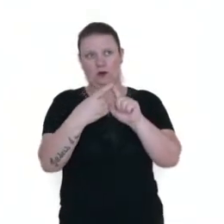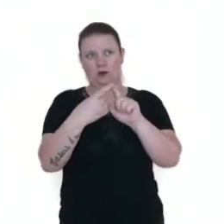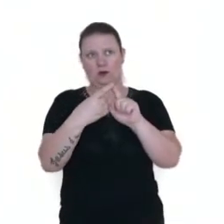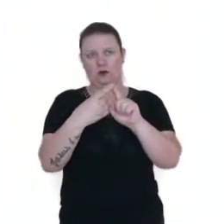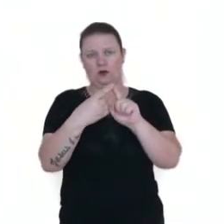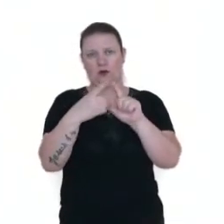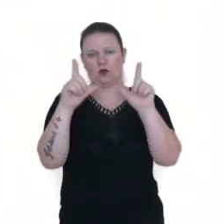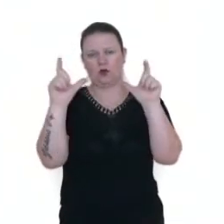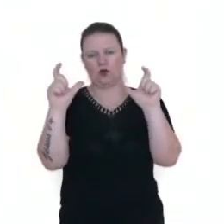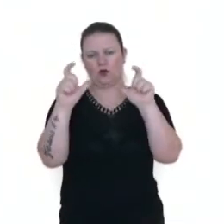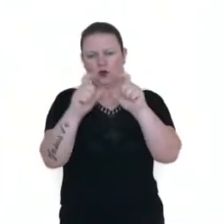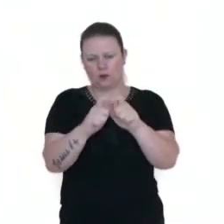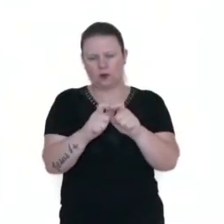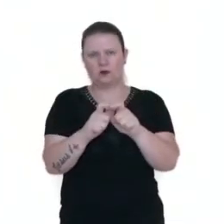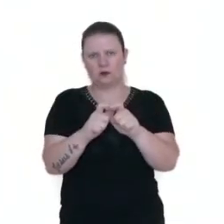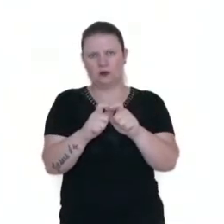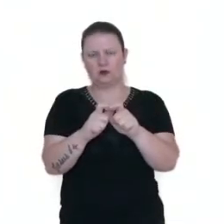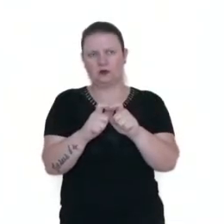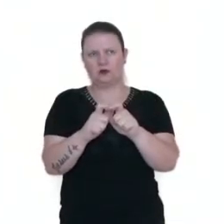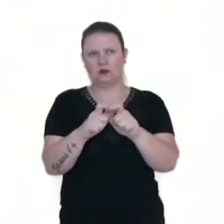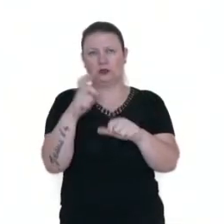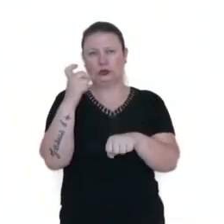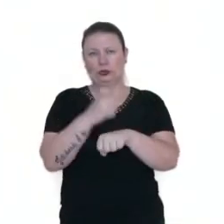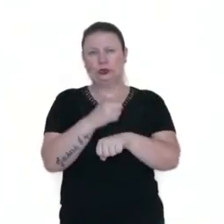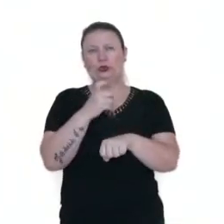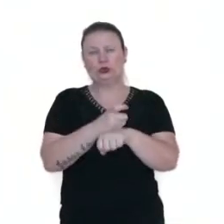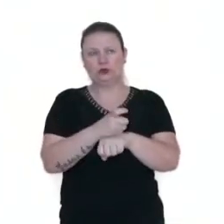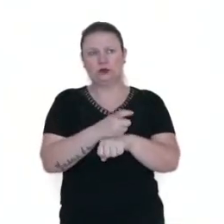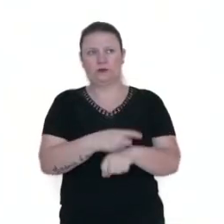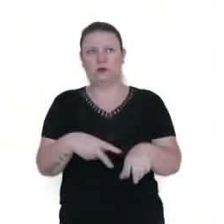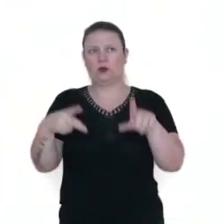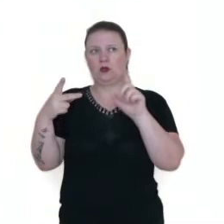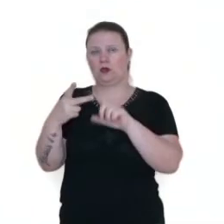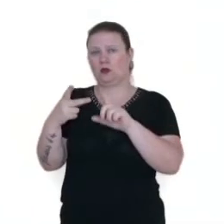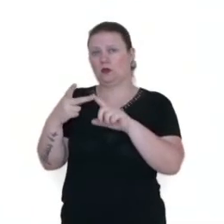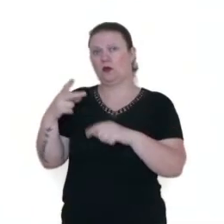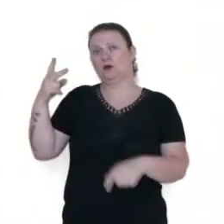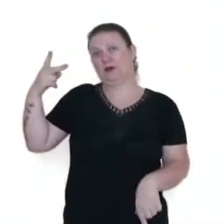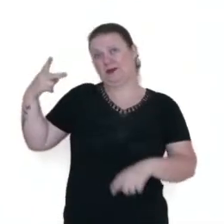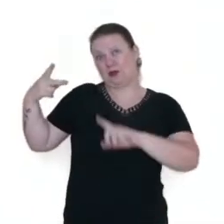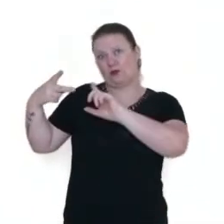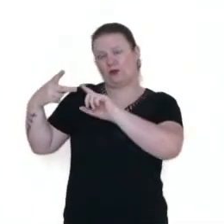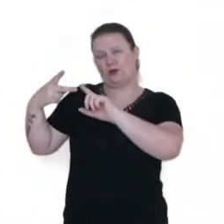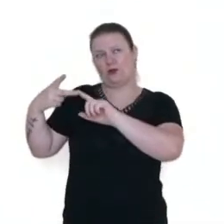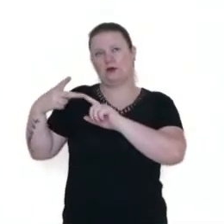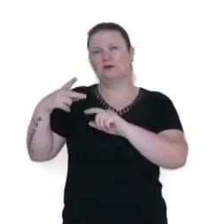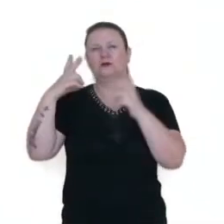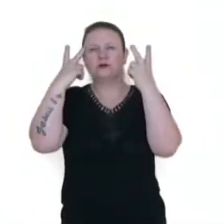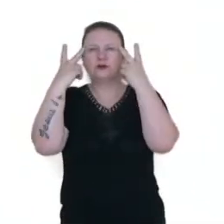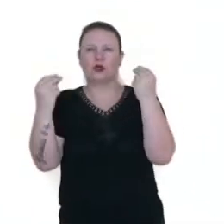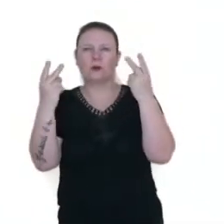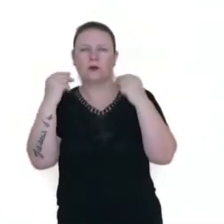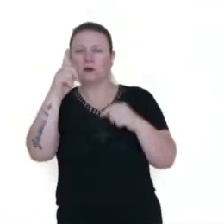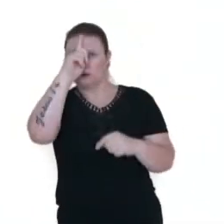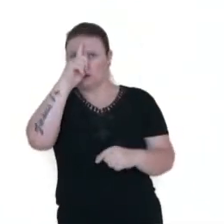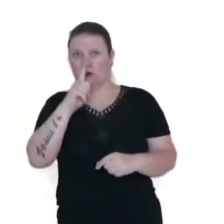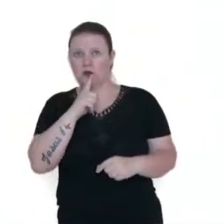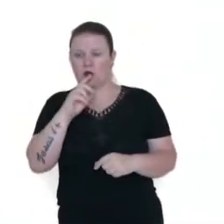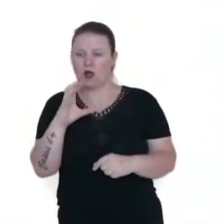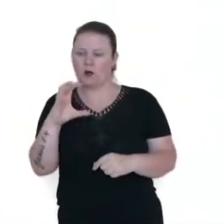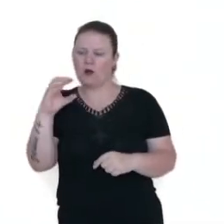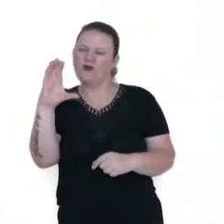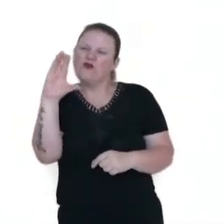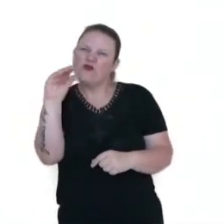menor que a bola do softball e mais dura. Já a bola do softball, geralmente amarela, maior e mais